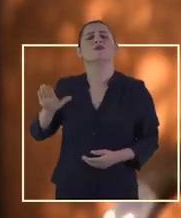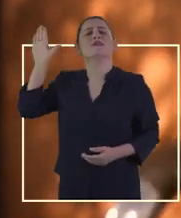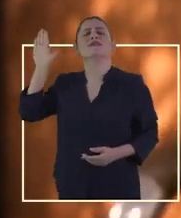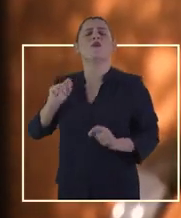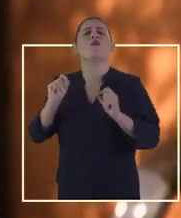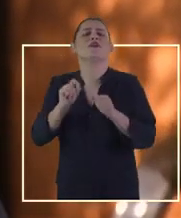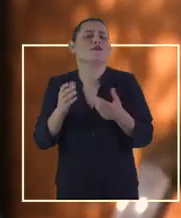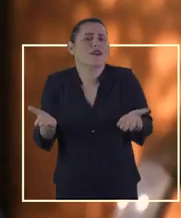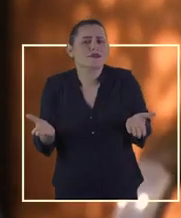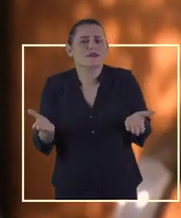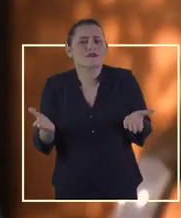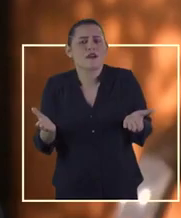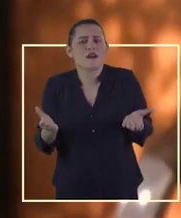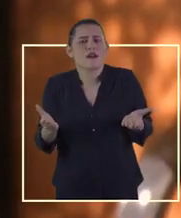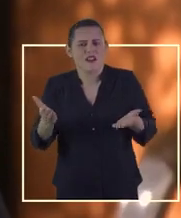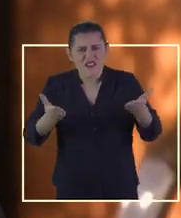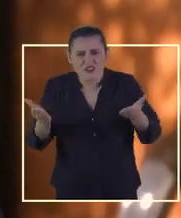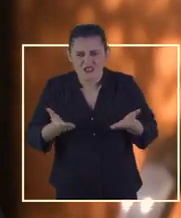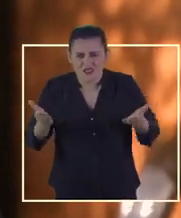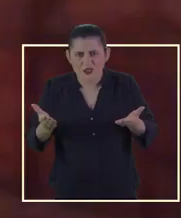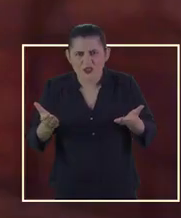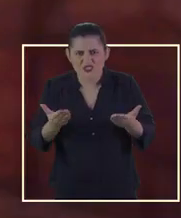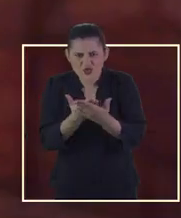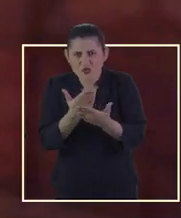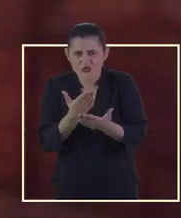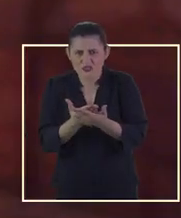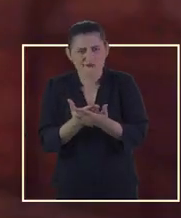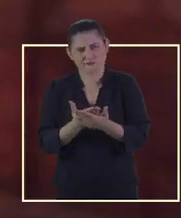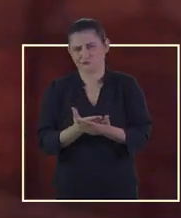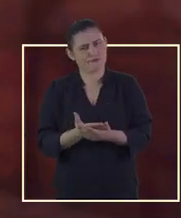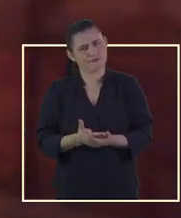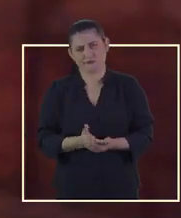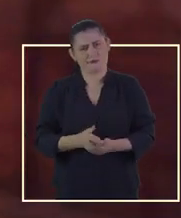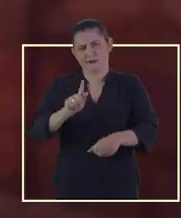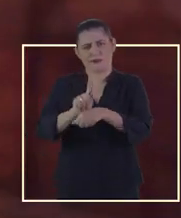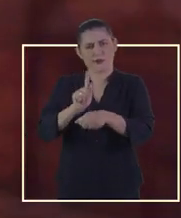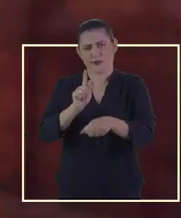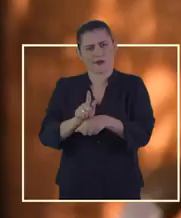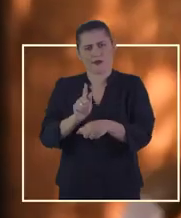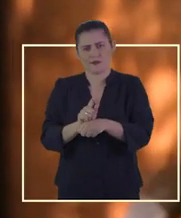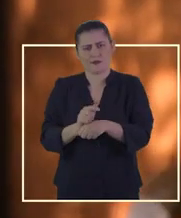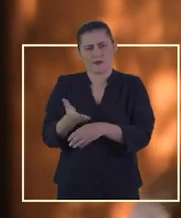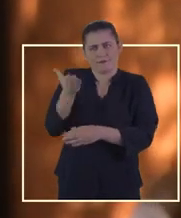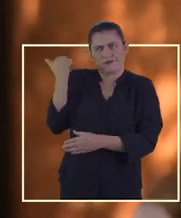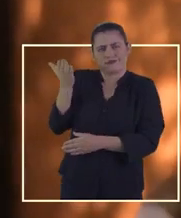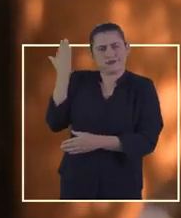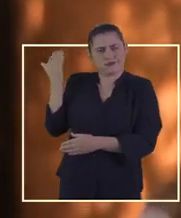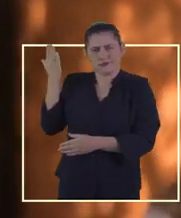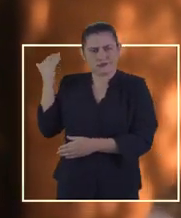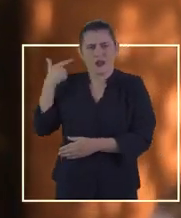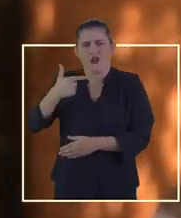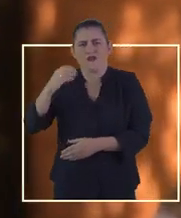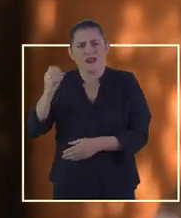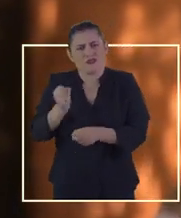candidato? O que ele fez? Ele não se atualizou, ele não estudou, ele fez uma gestão e se ancora nessa